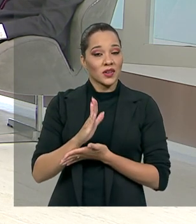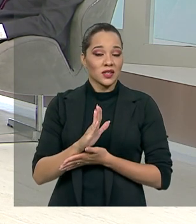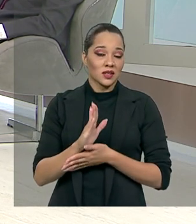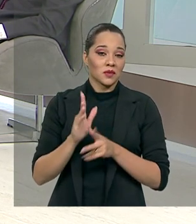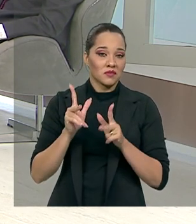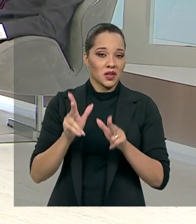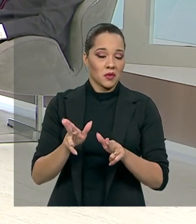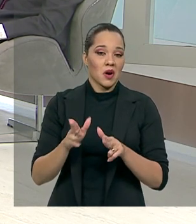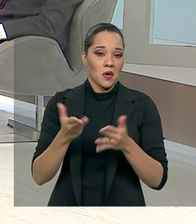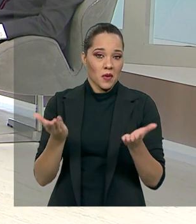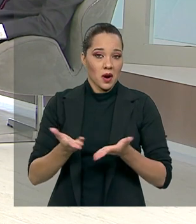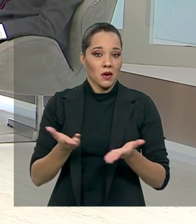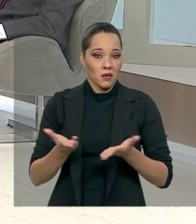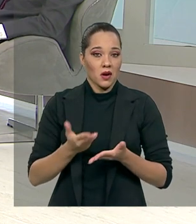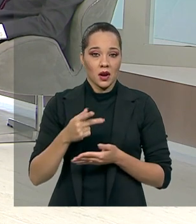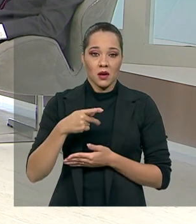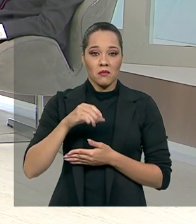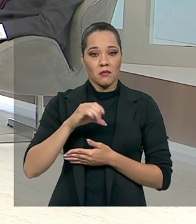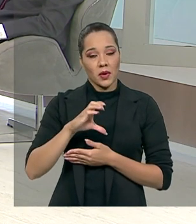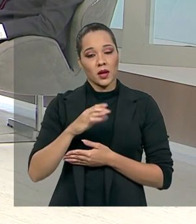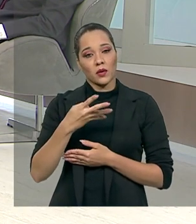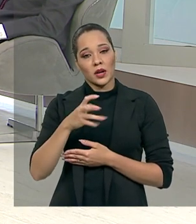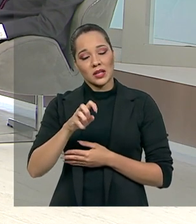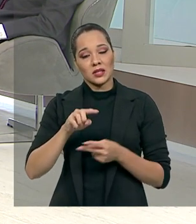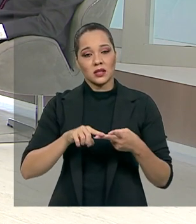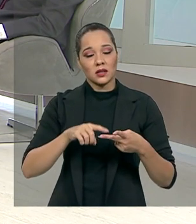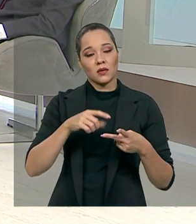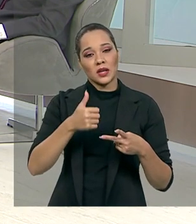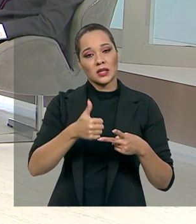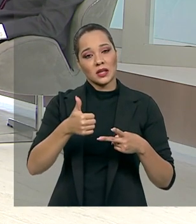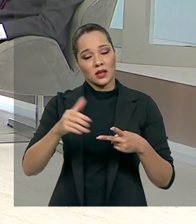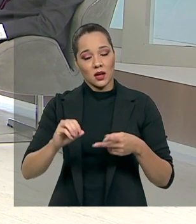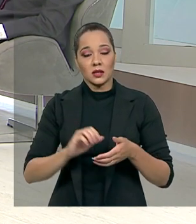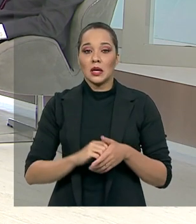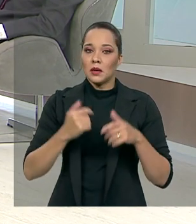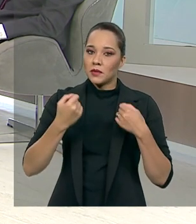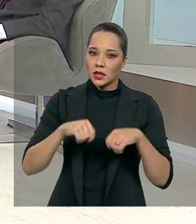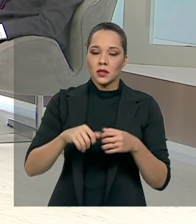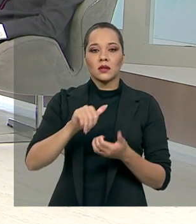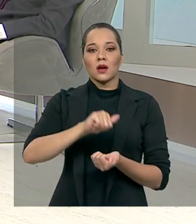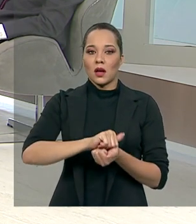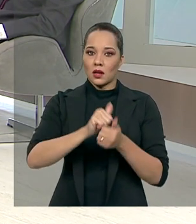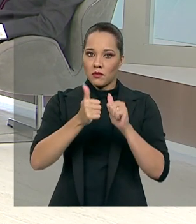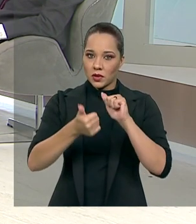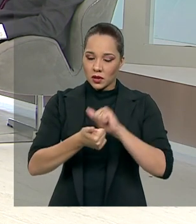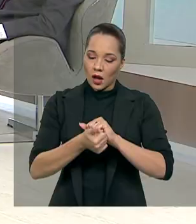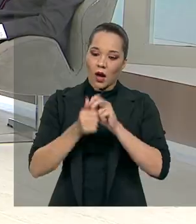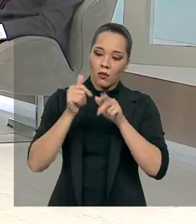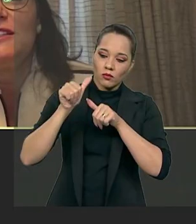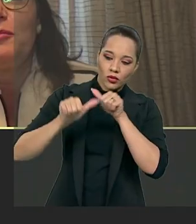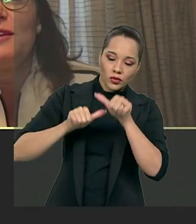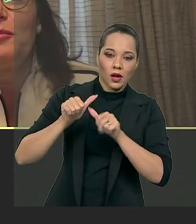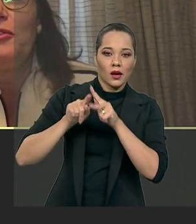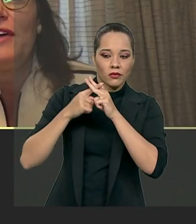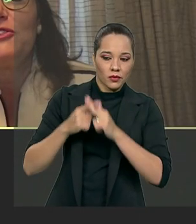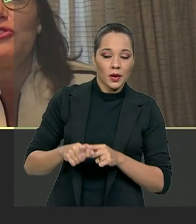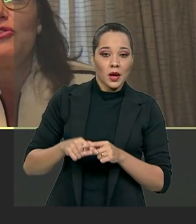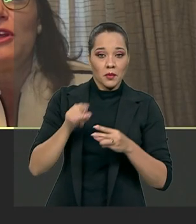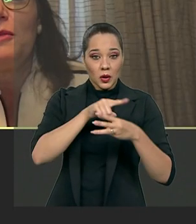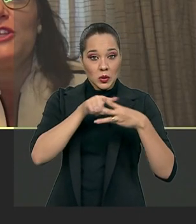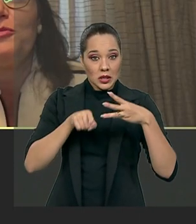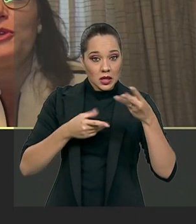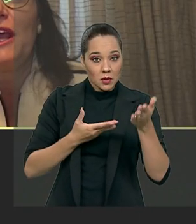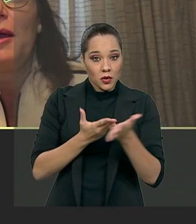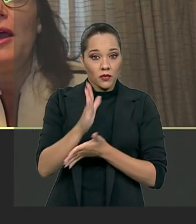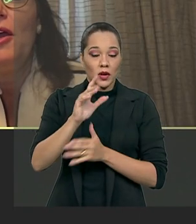como estão as PECs 45 e 110. Terão que ser adequadas para que possam ser os três aprovados